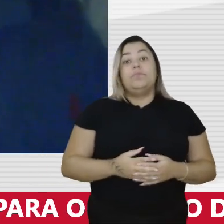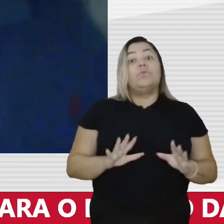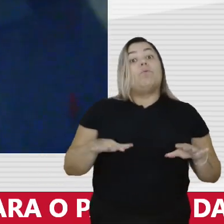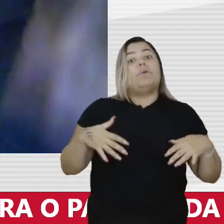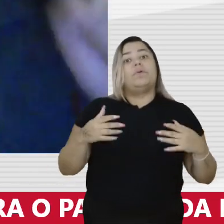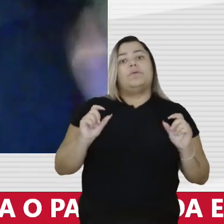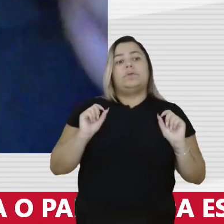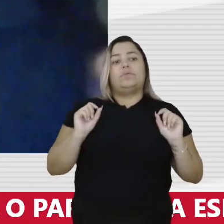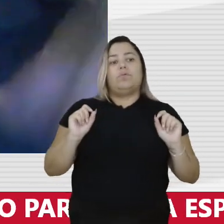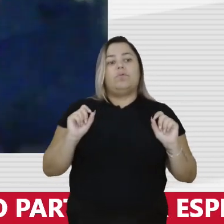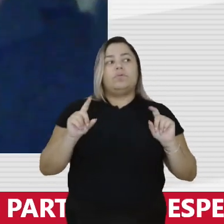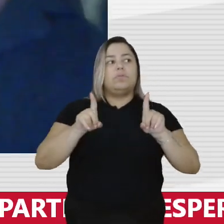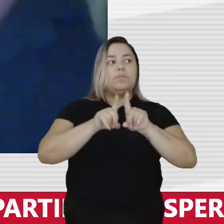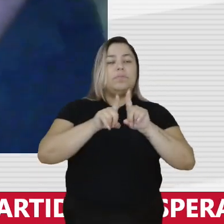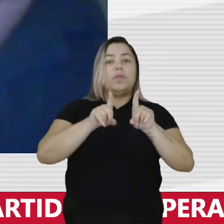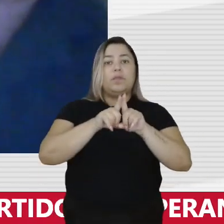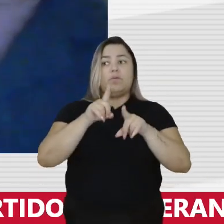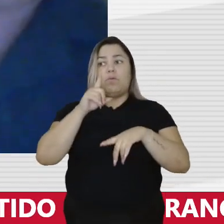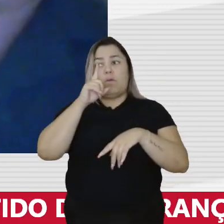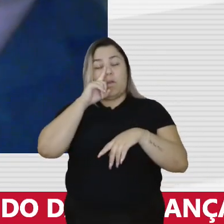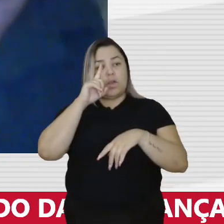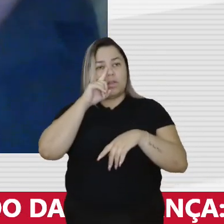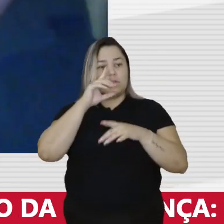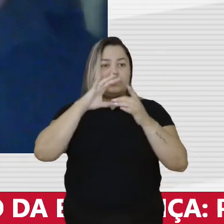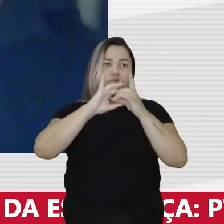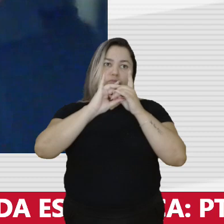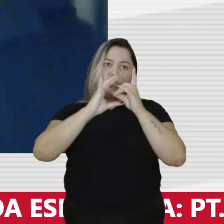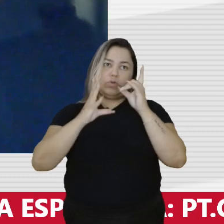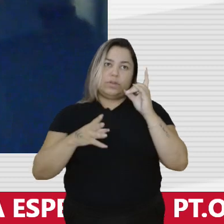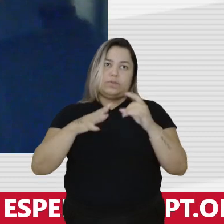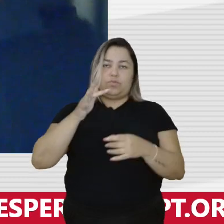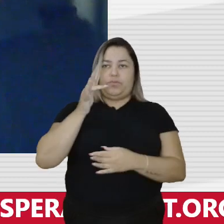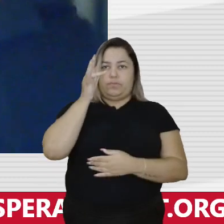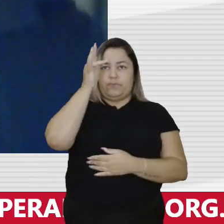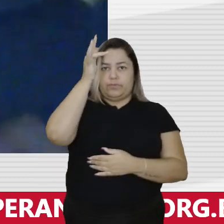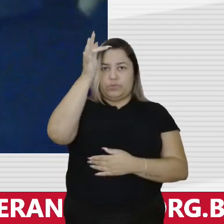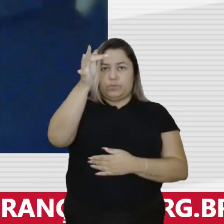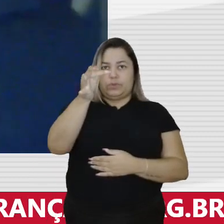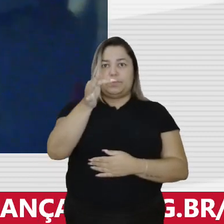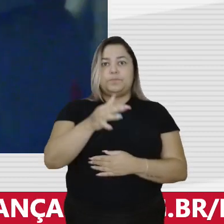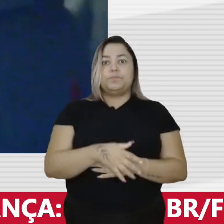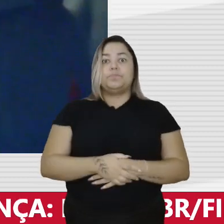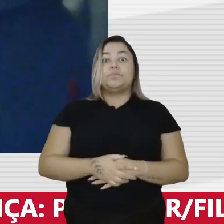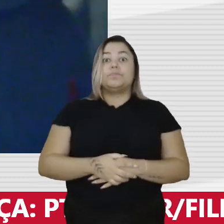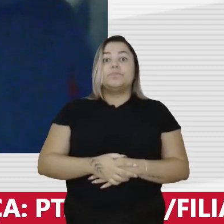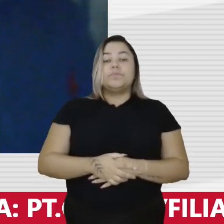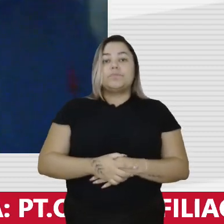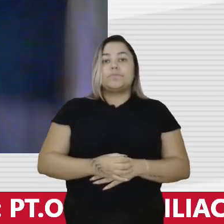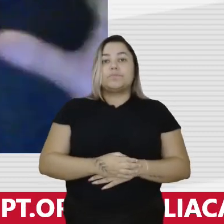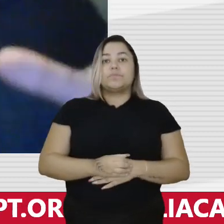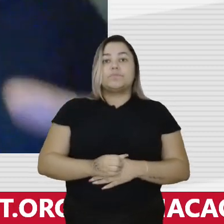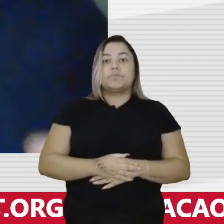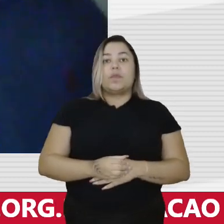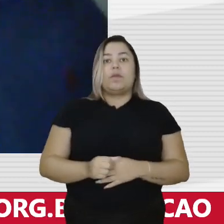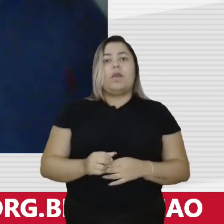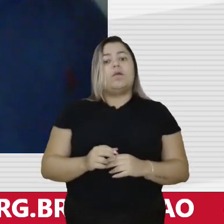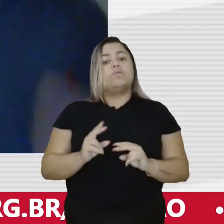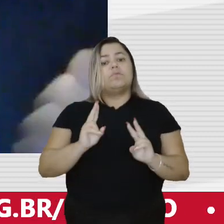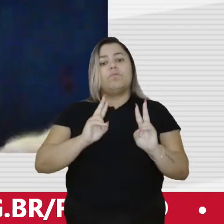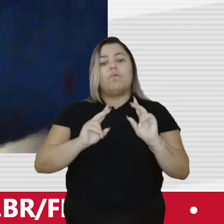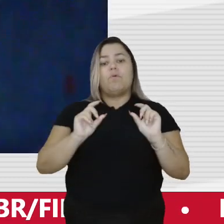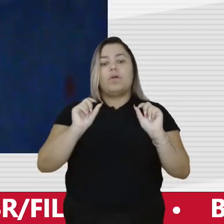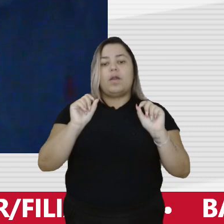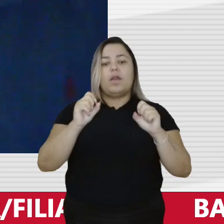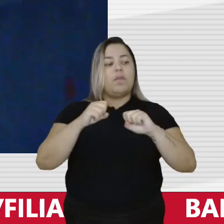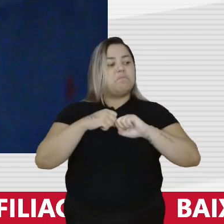e coloca em risco a nossa democracia do futuro. Então, a visão é maior